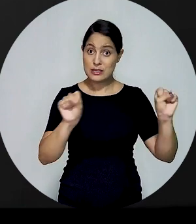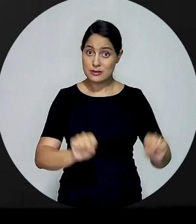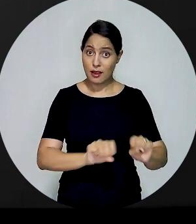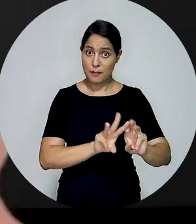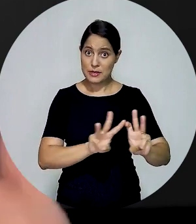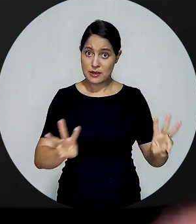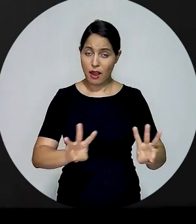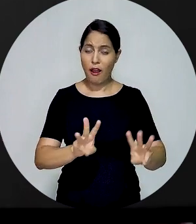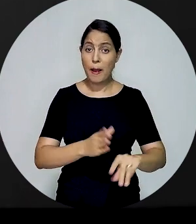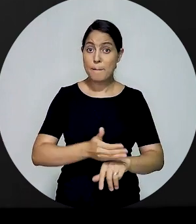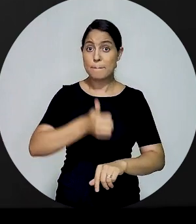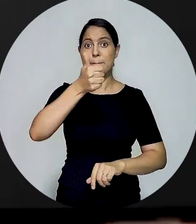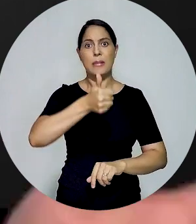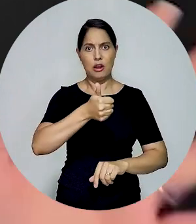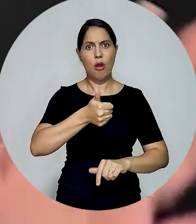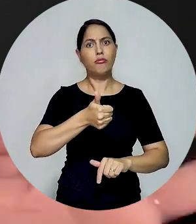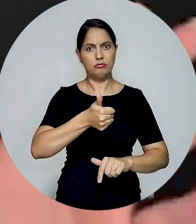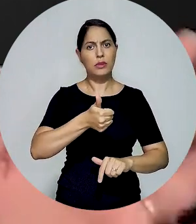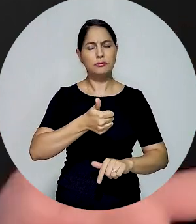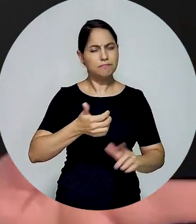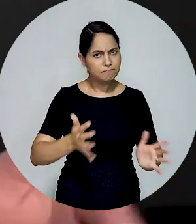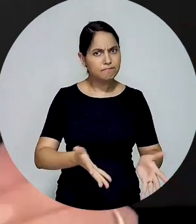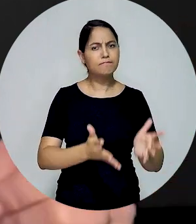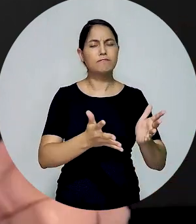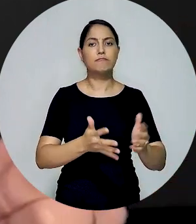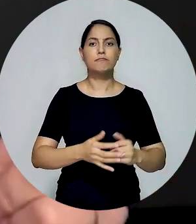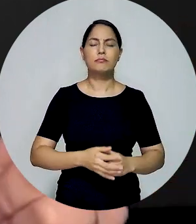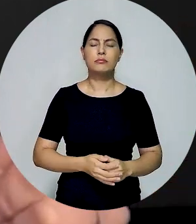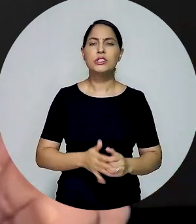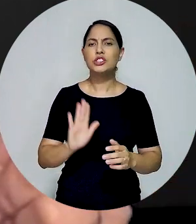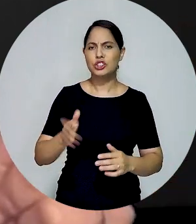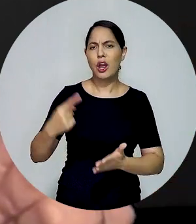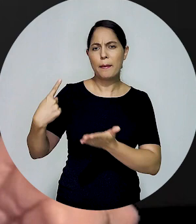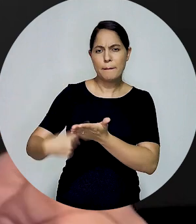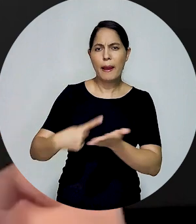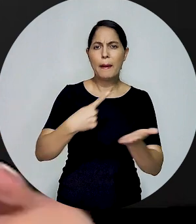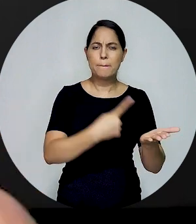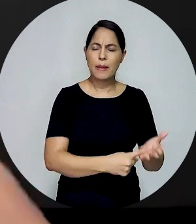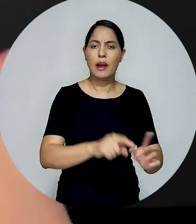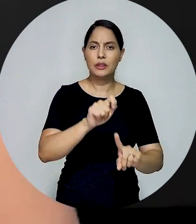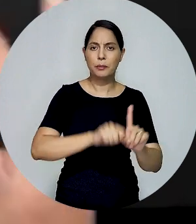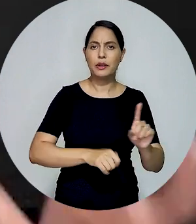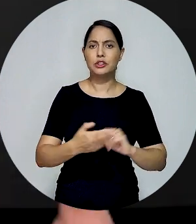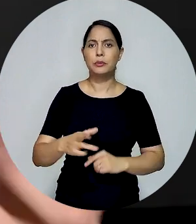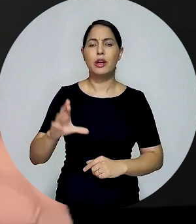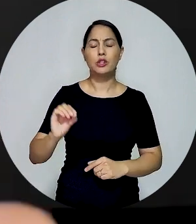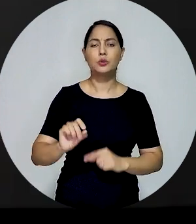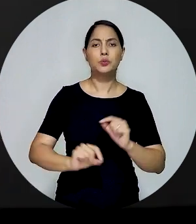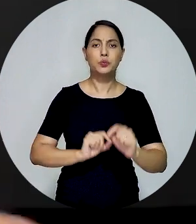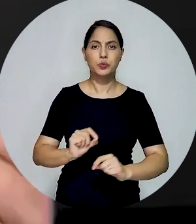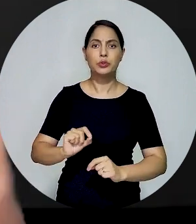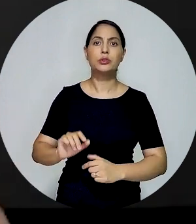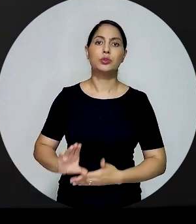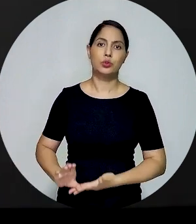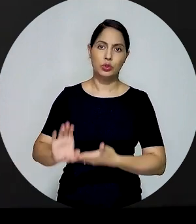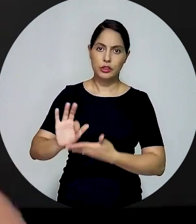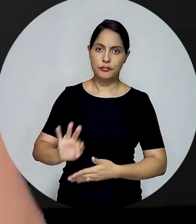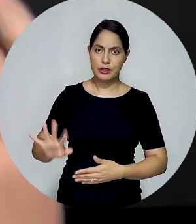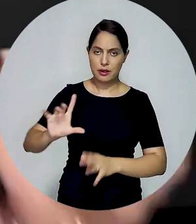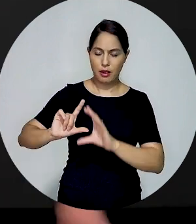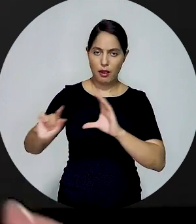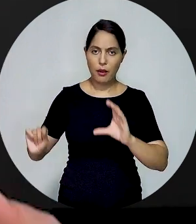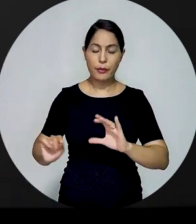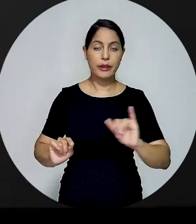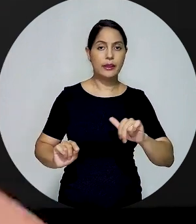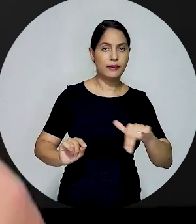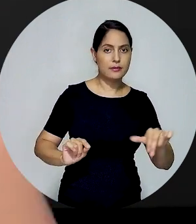Inclusive, isso vem sendo debate já do acordo desde março desse ano. Uma comissão foi formada do Conselho Federal